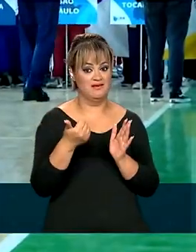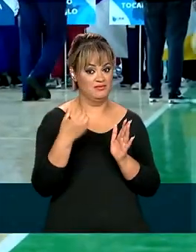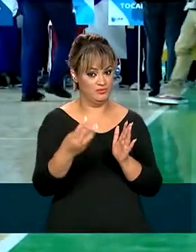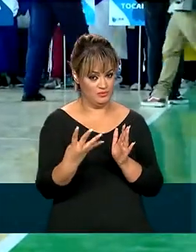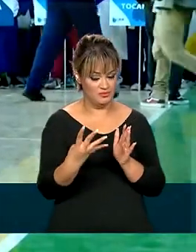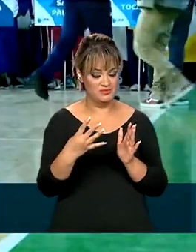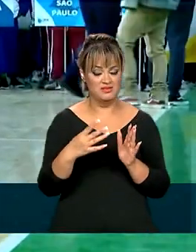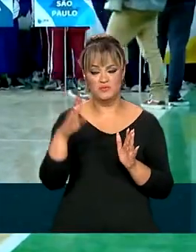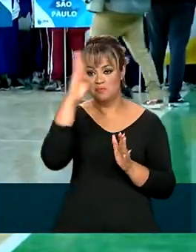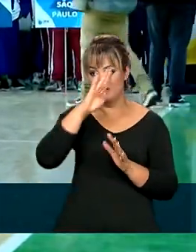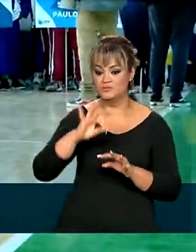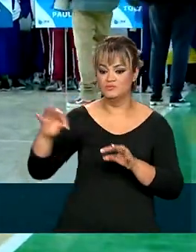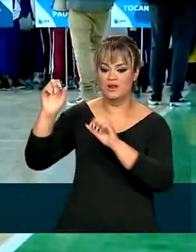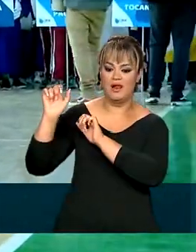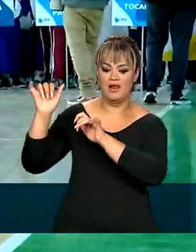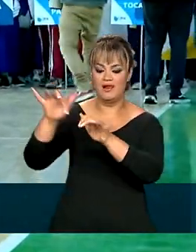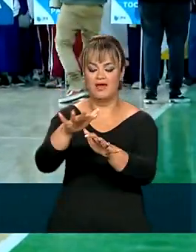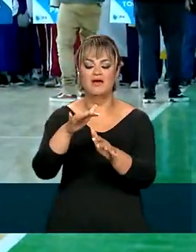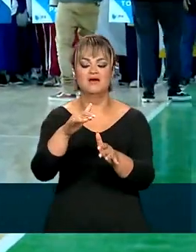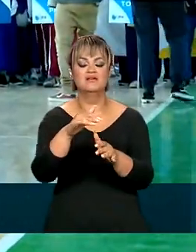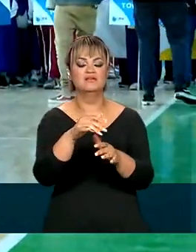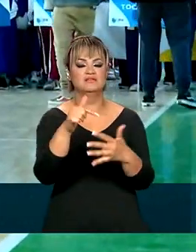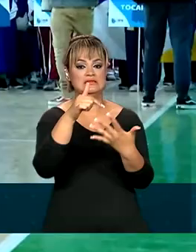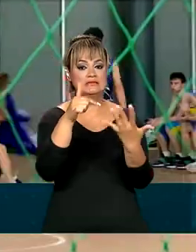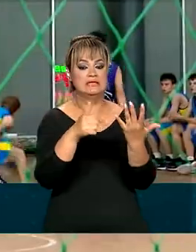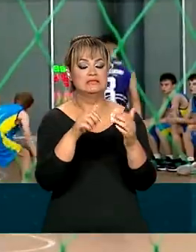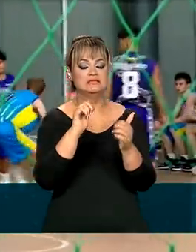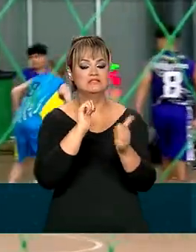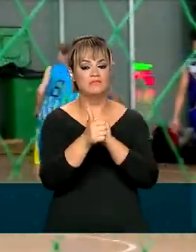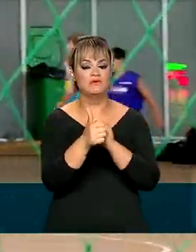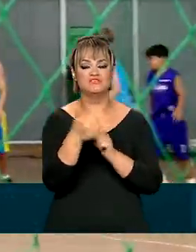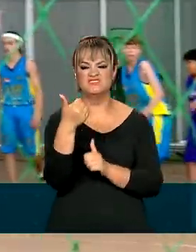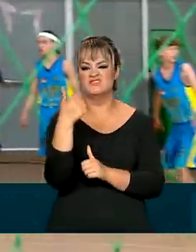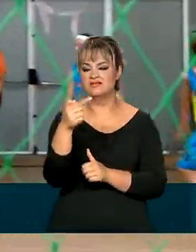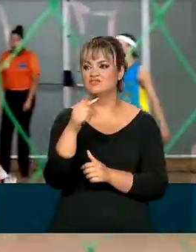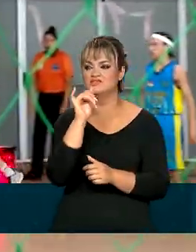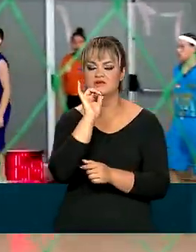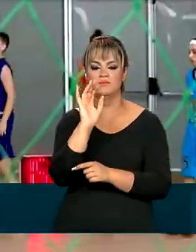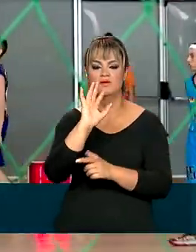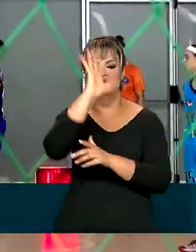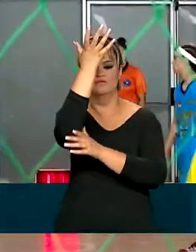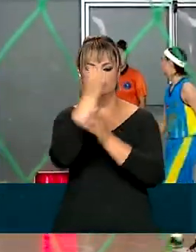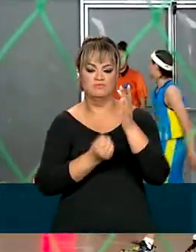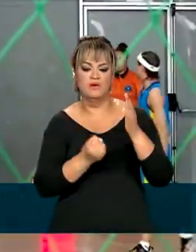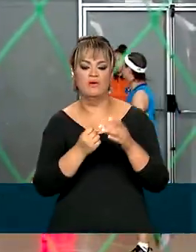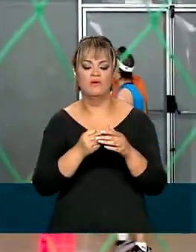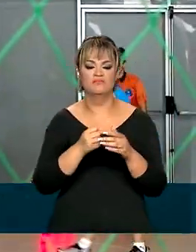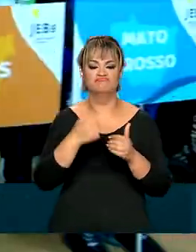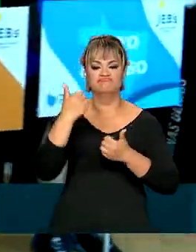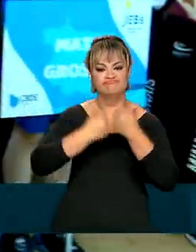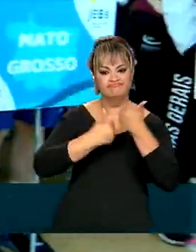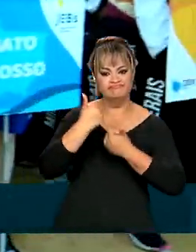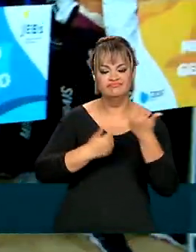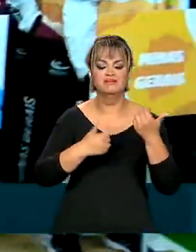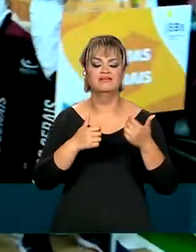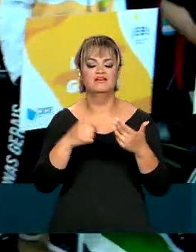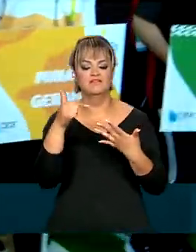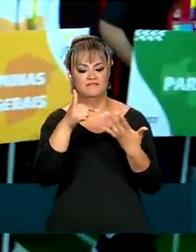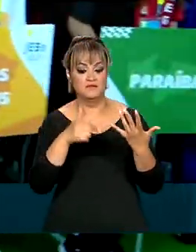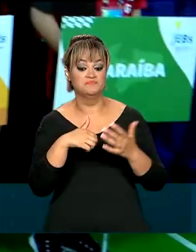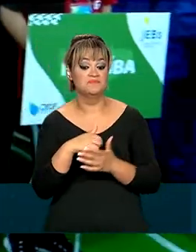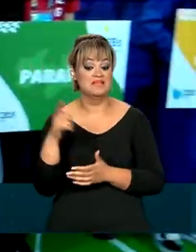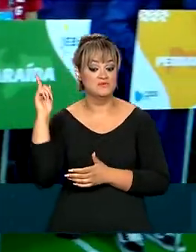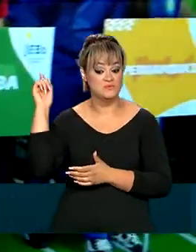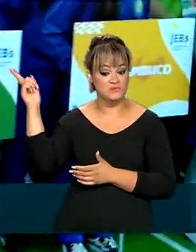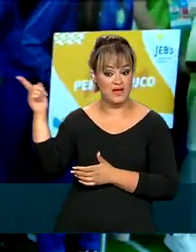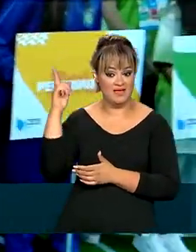todo o país disputam 17 modalidades, como basquete, futsal e ginástica artística. O evento é